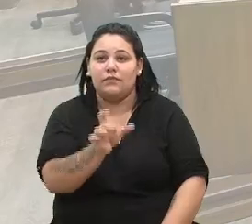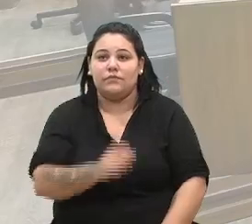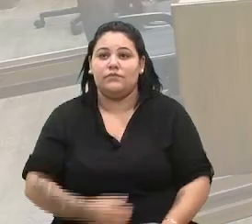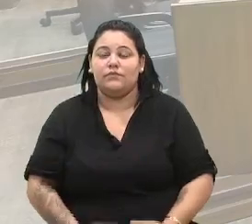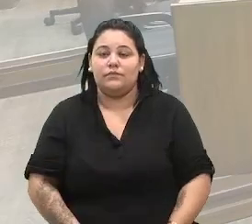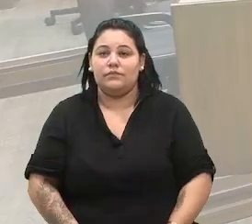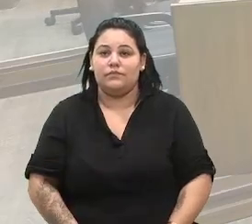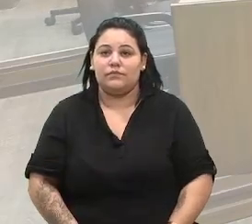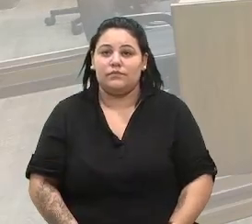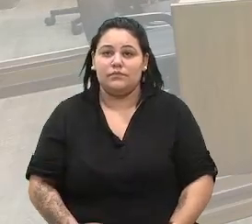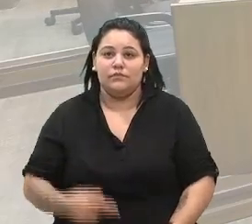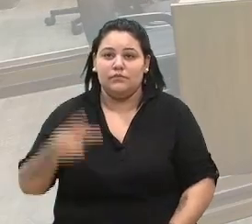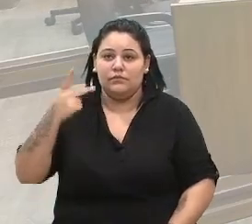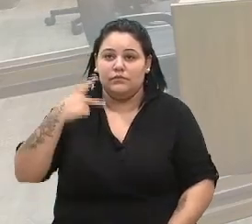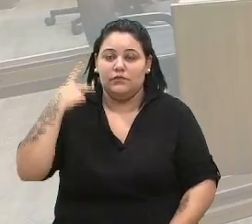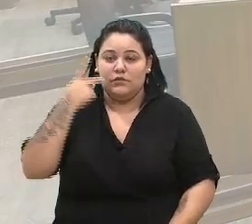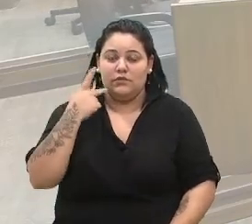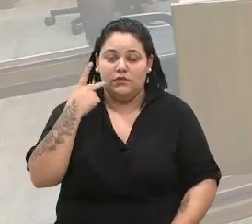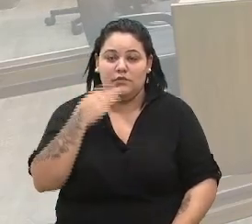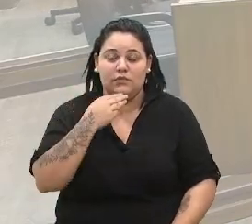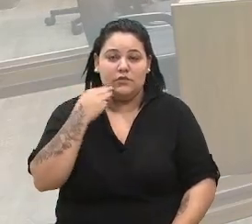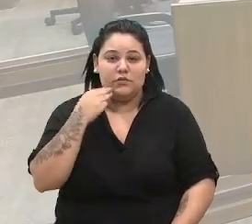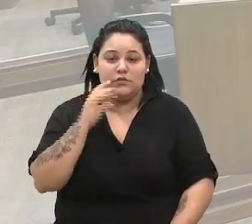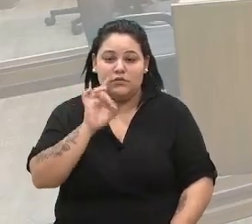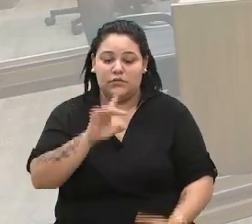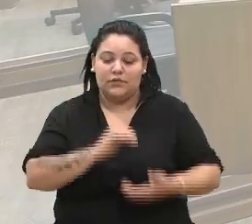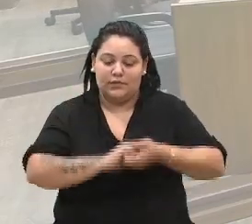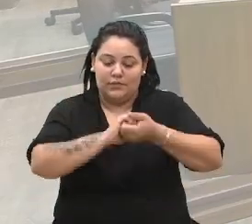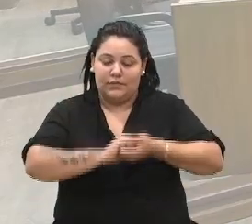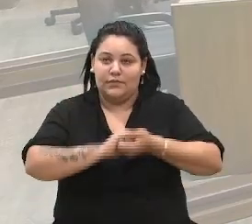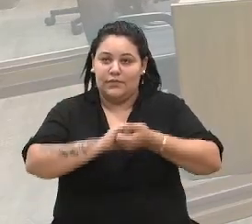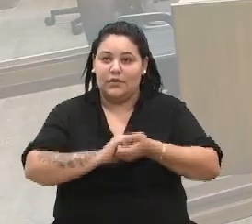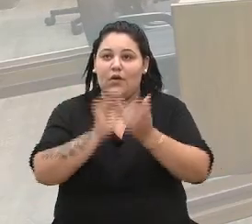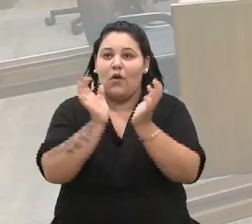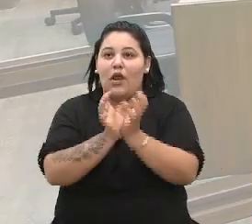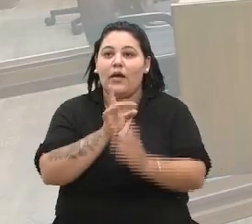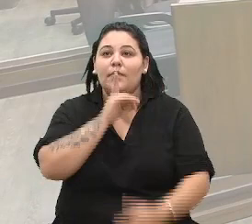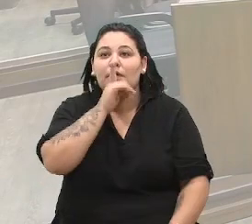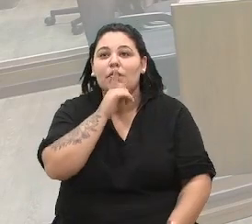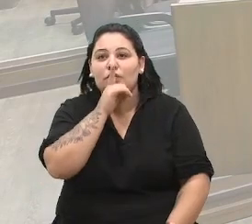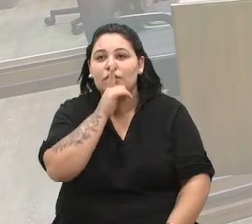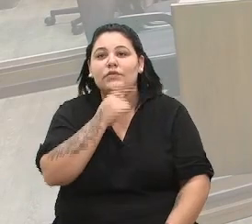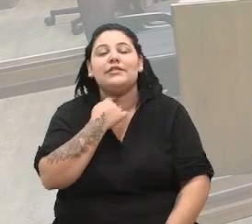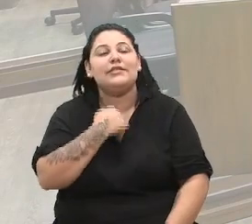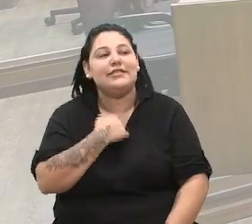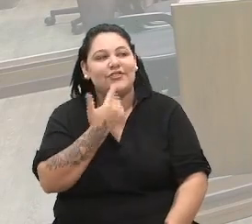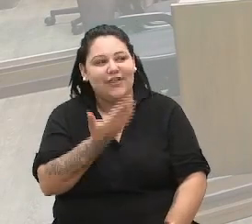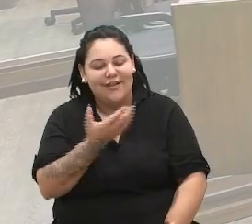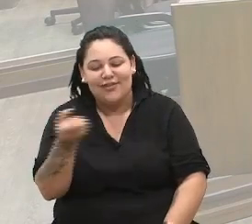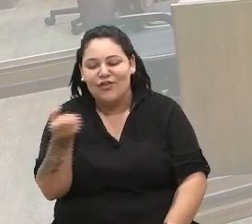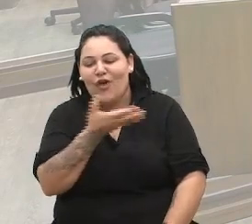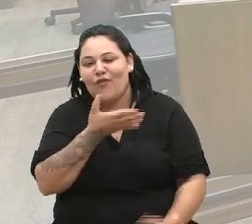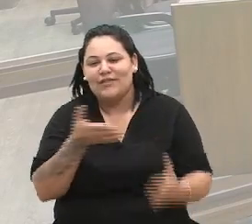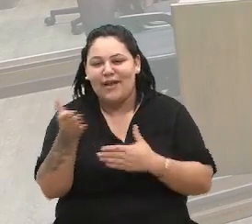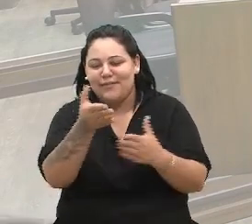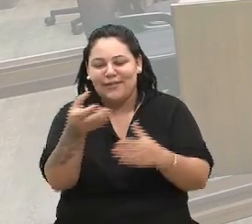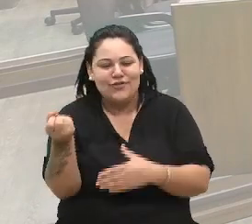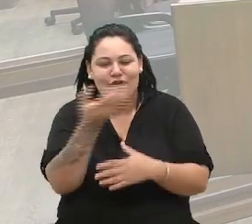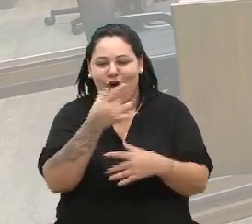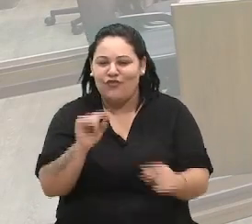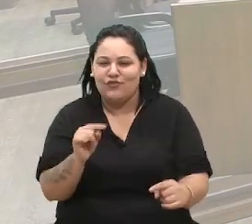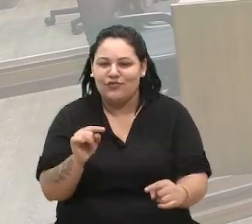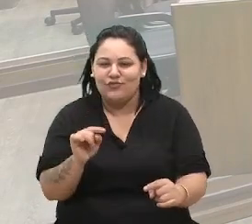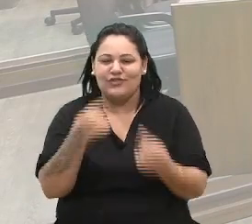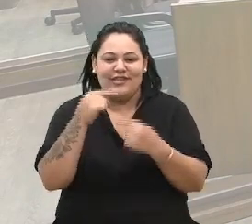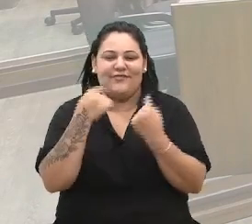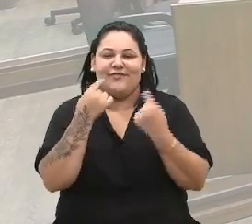Vereadora Marisol, só para cumprimentar o colega Alberto Menegucci, desejar novos horizontes, novos desafios, faz parte